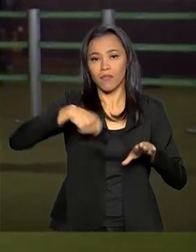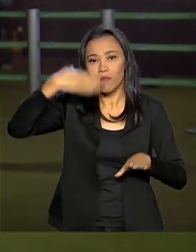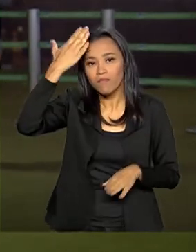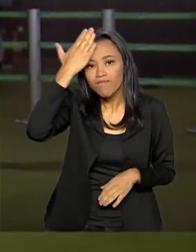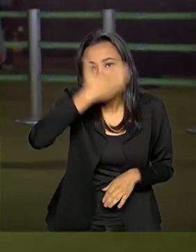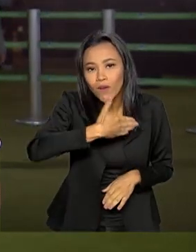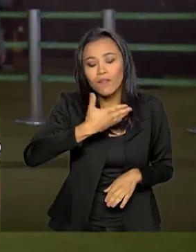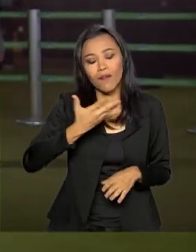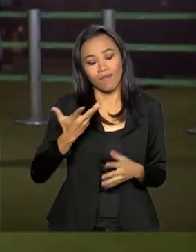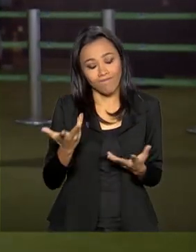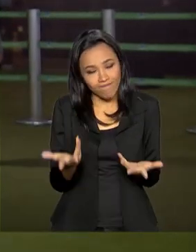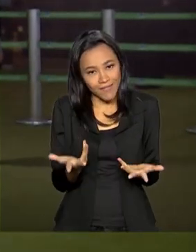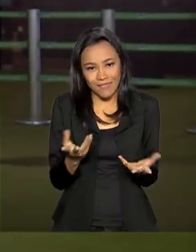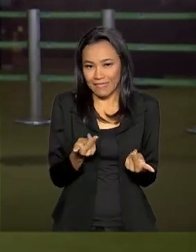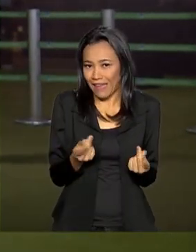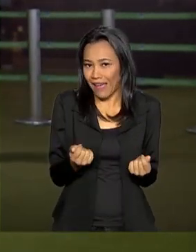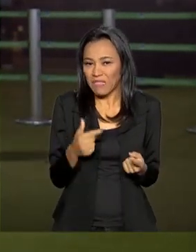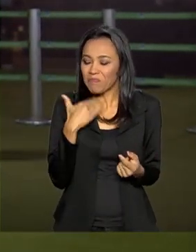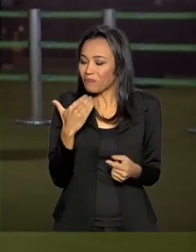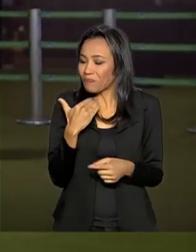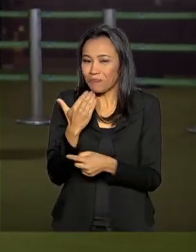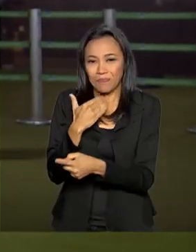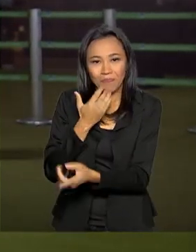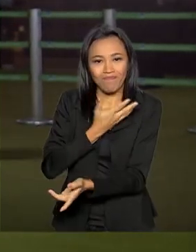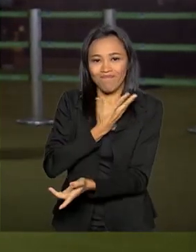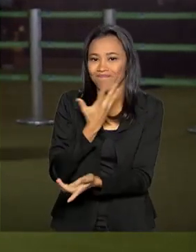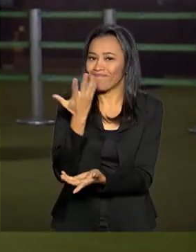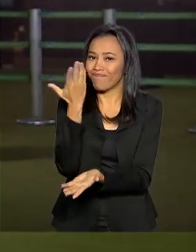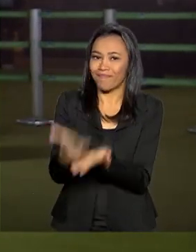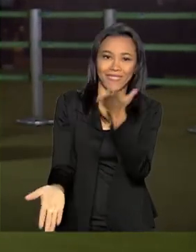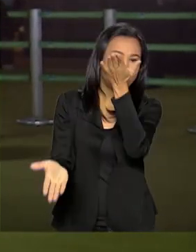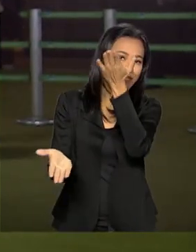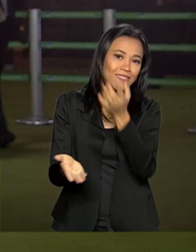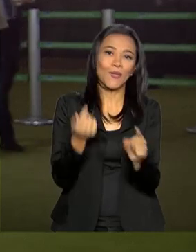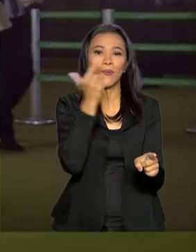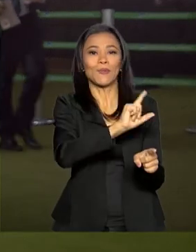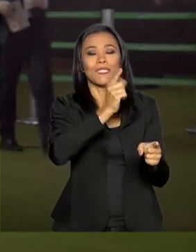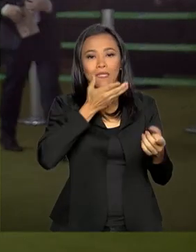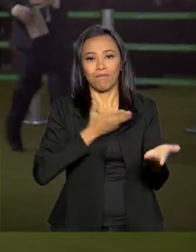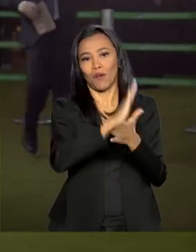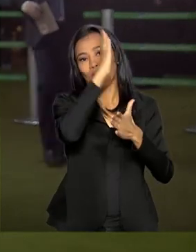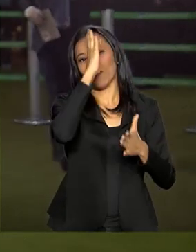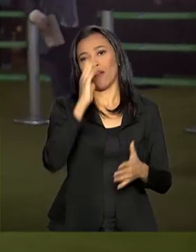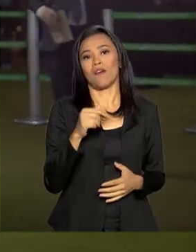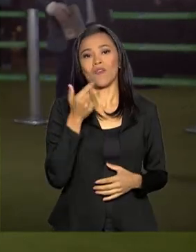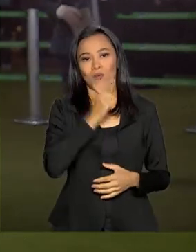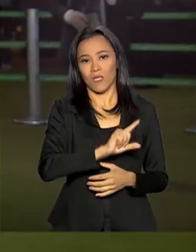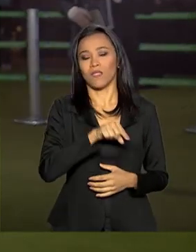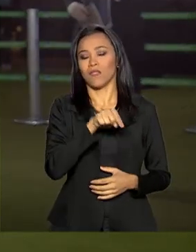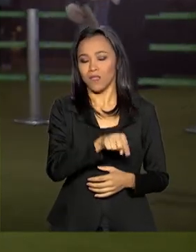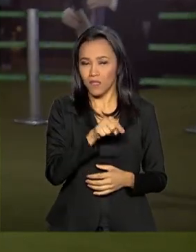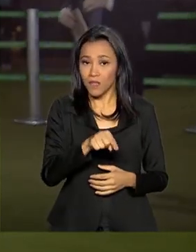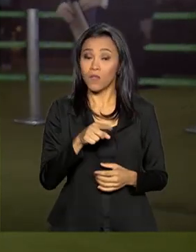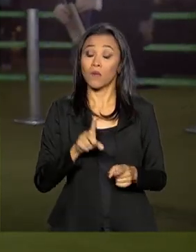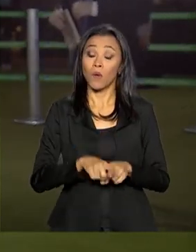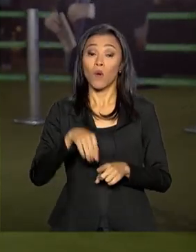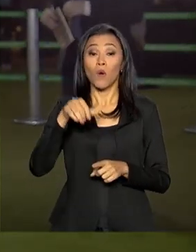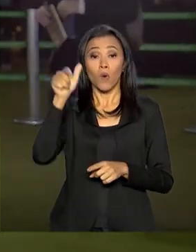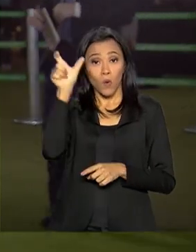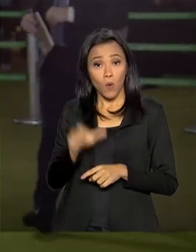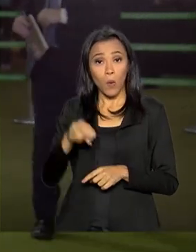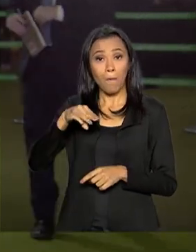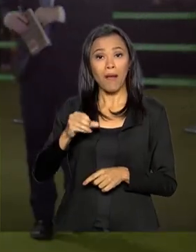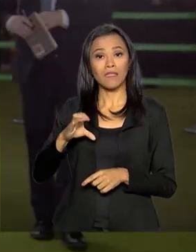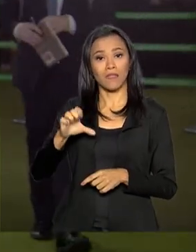necessidade dessa reforma. Nada disso adiantou. Os governistas conseguiram aprovar, então, o parecer do relator, o deputado delegado Marcelo